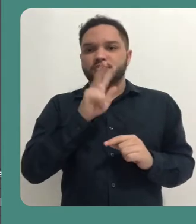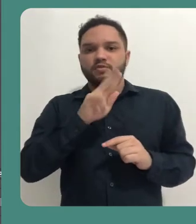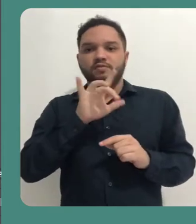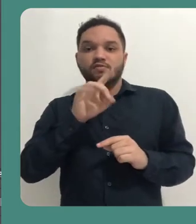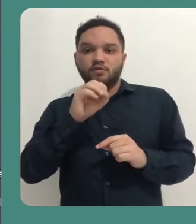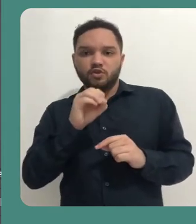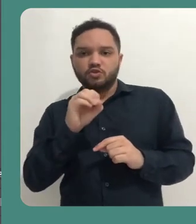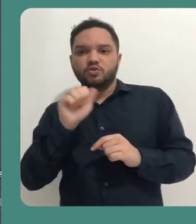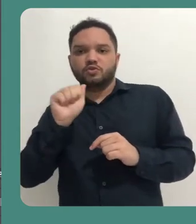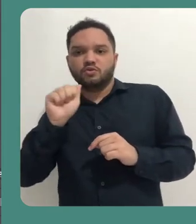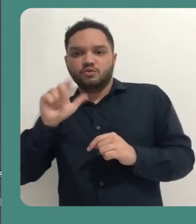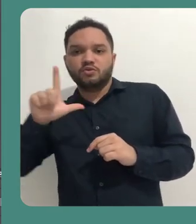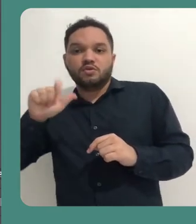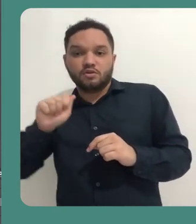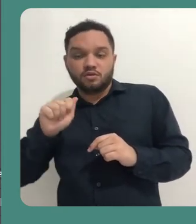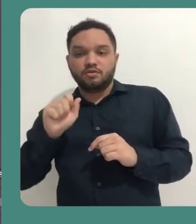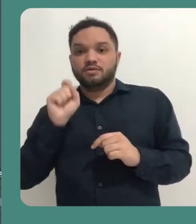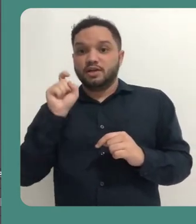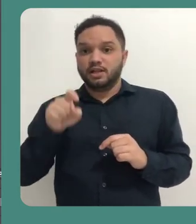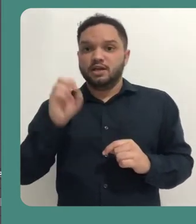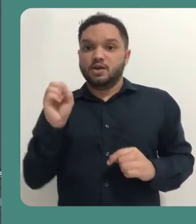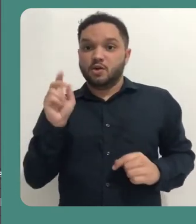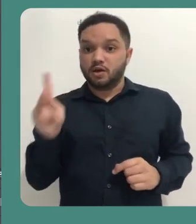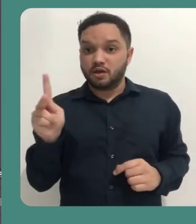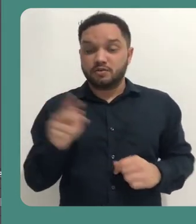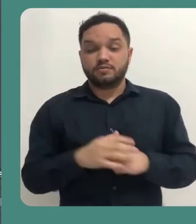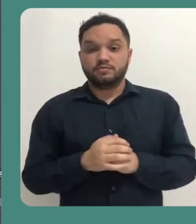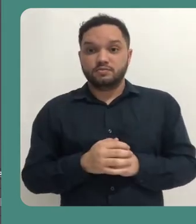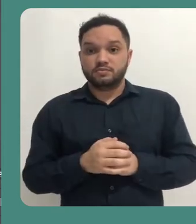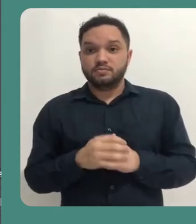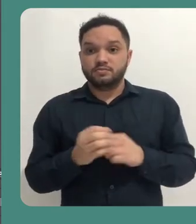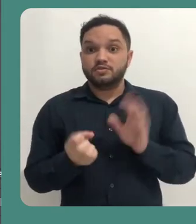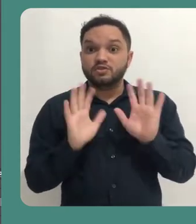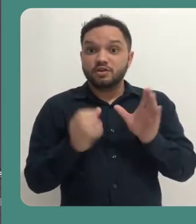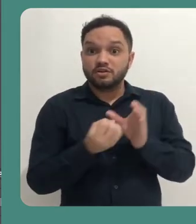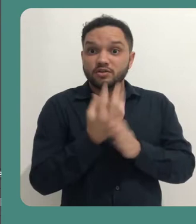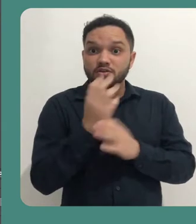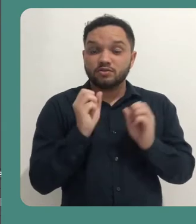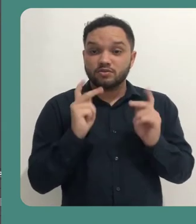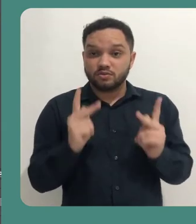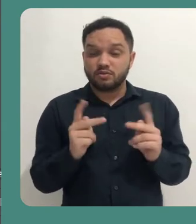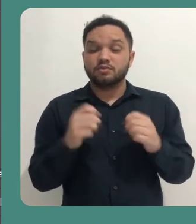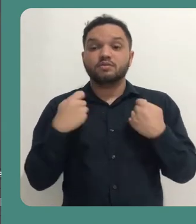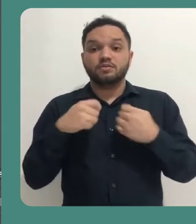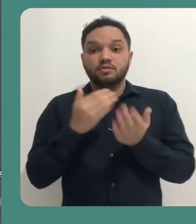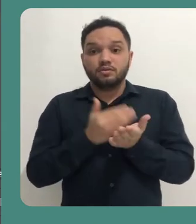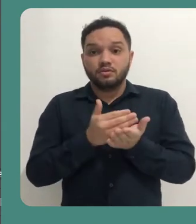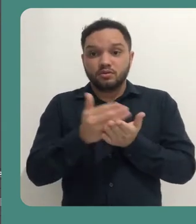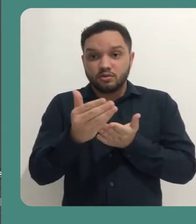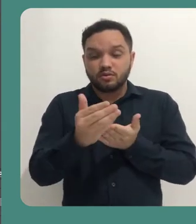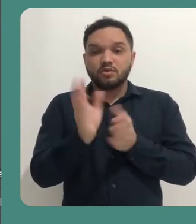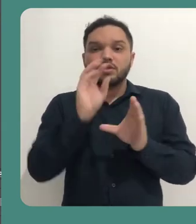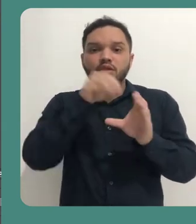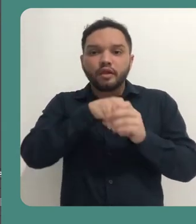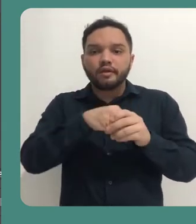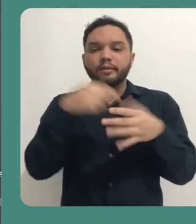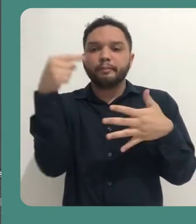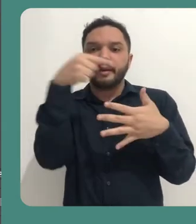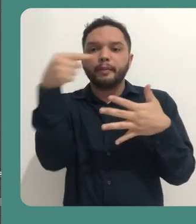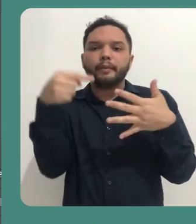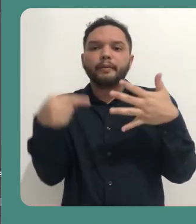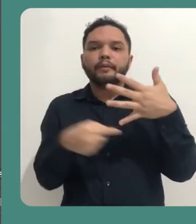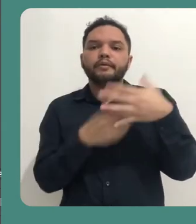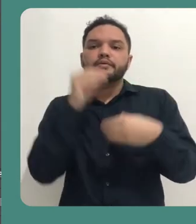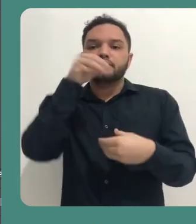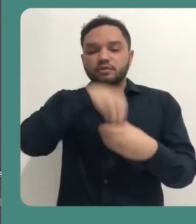exemplo, o vídeo-aula, e clicar em ok. Uma vez criada a cena, a gente agora deve adicionar os elementos que